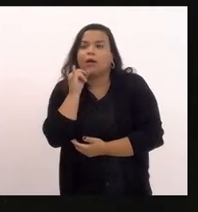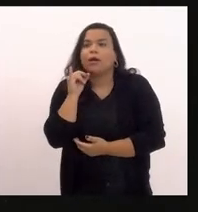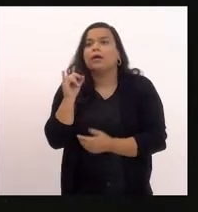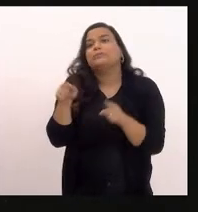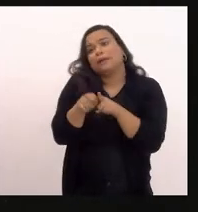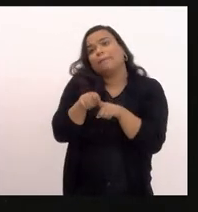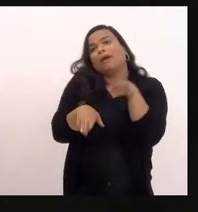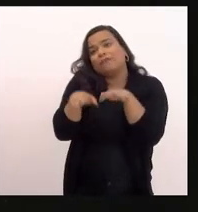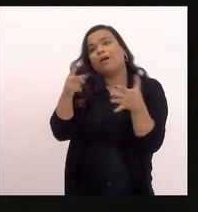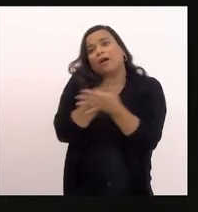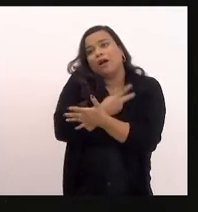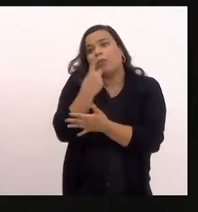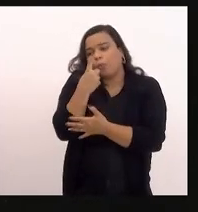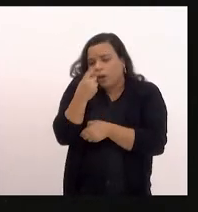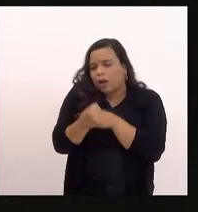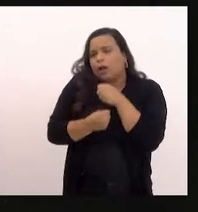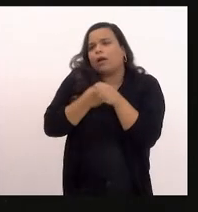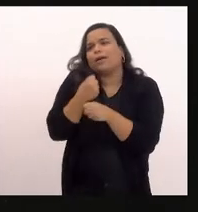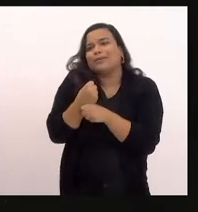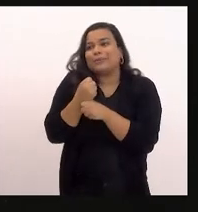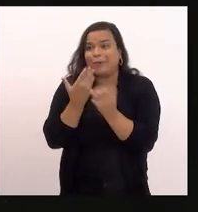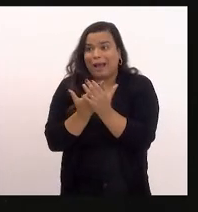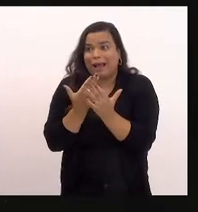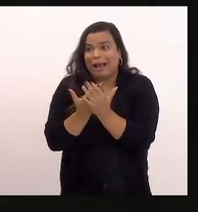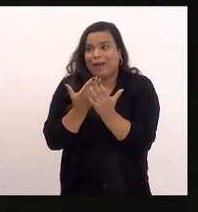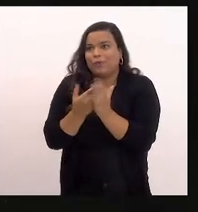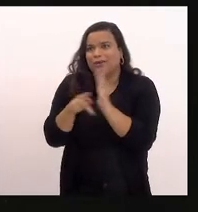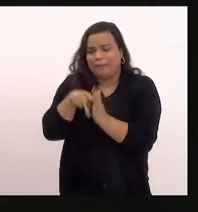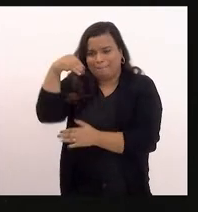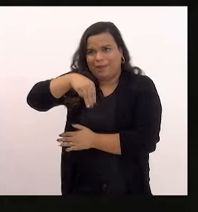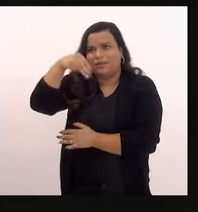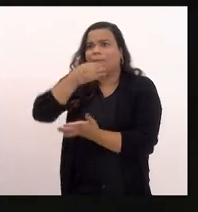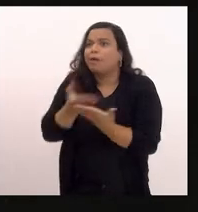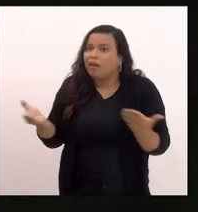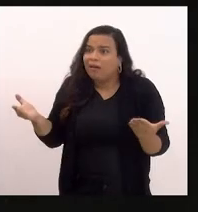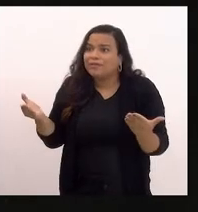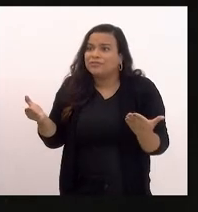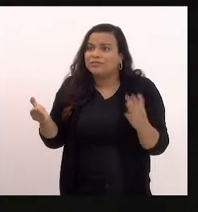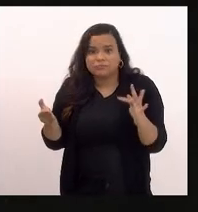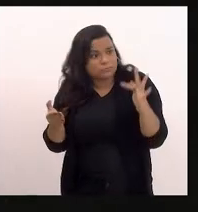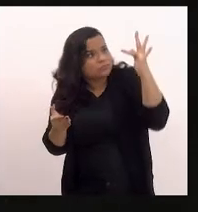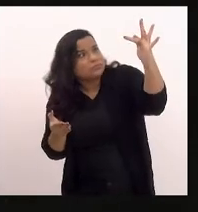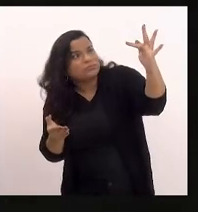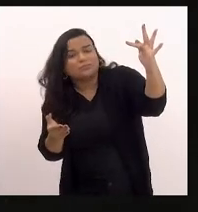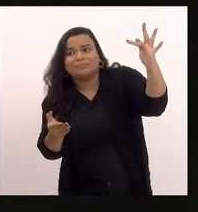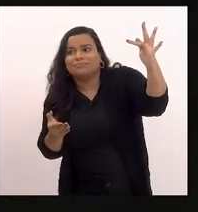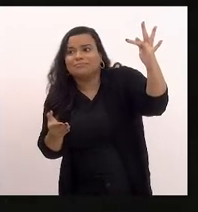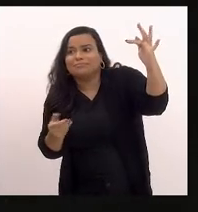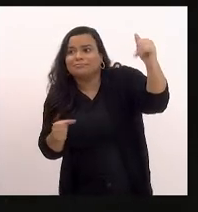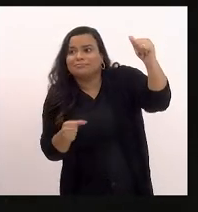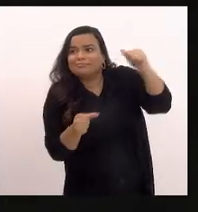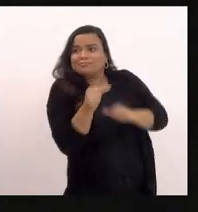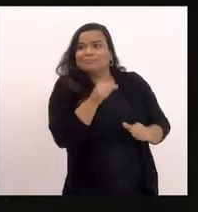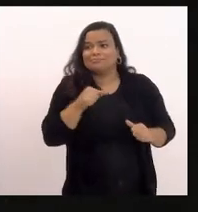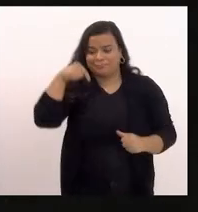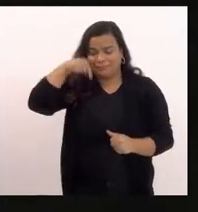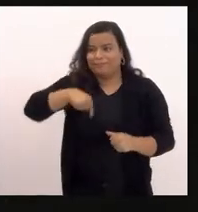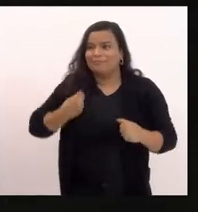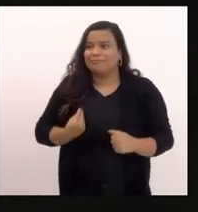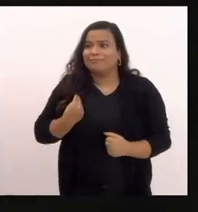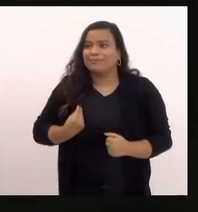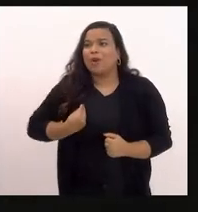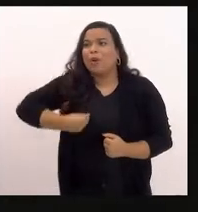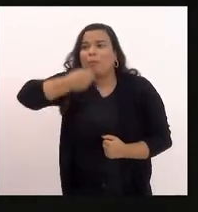ano de aula de matemática o futuro desses alunos se traduz no presente isso quer dizer que as